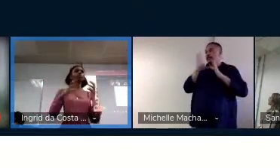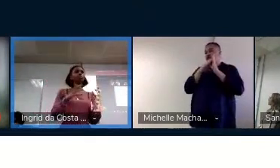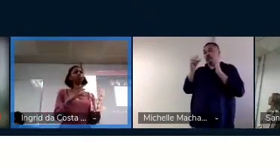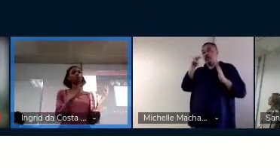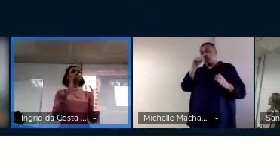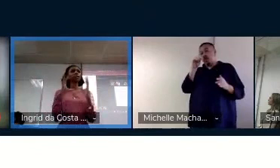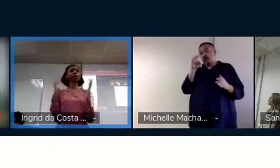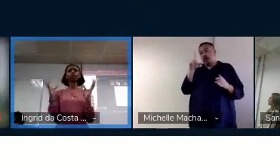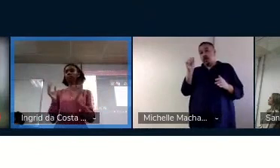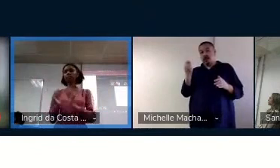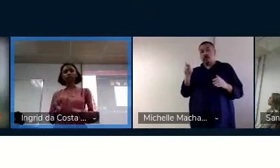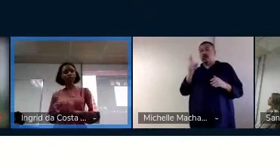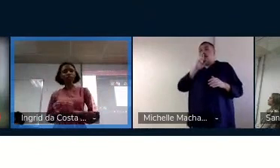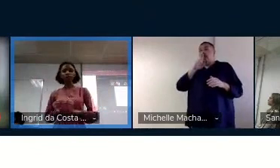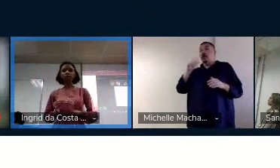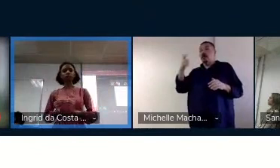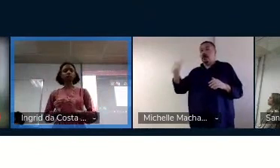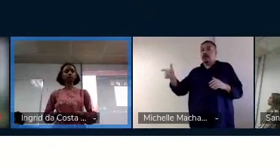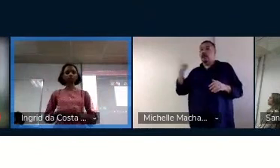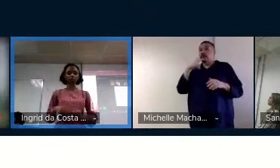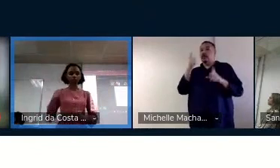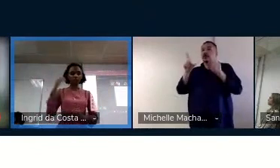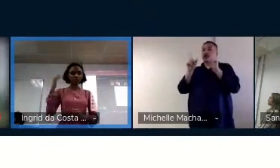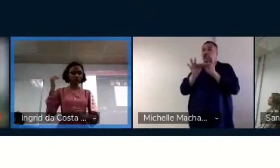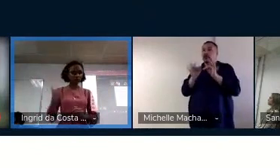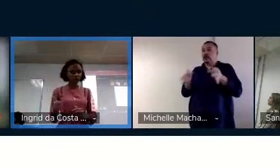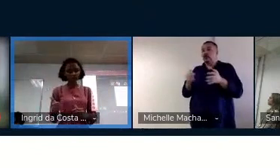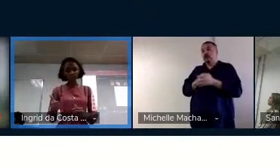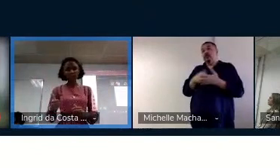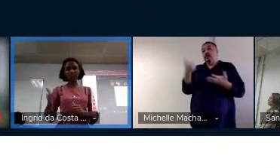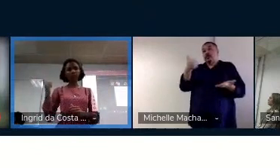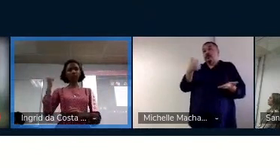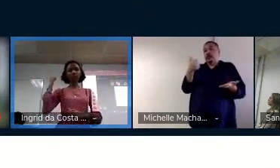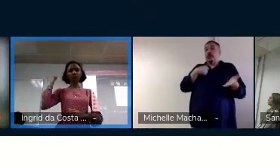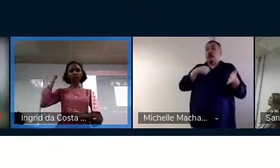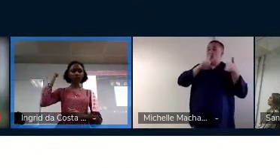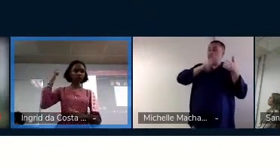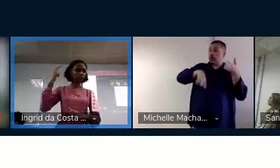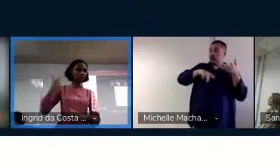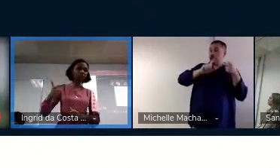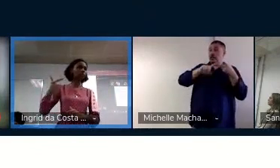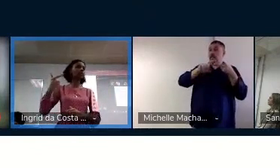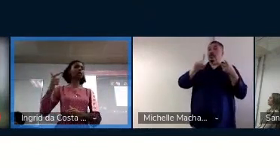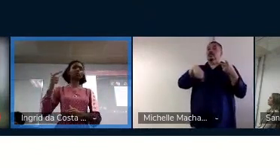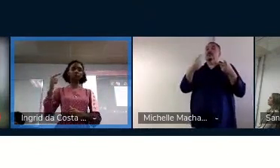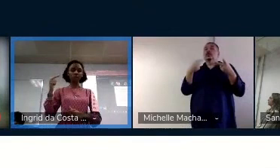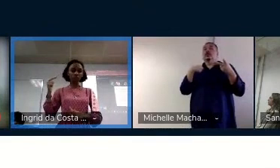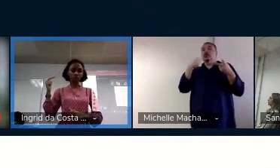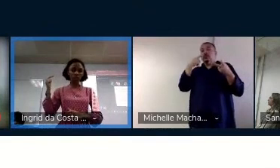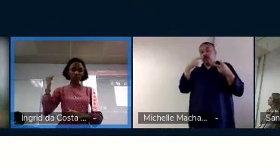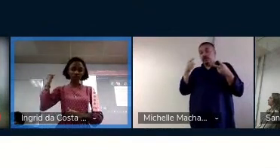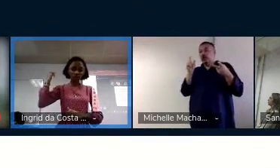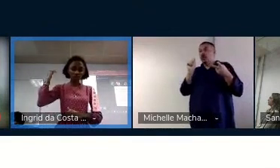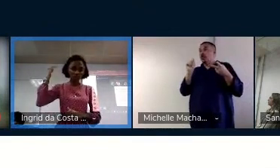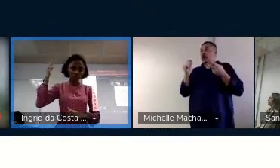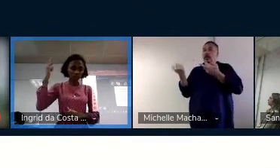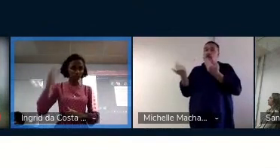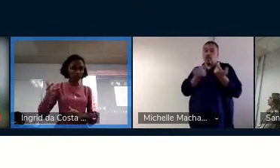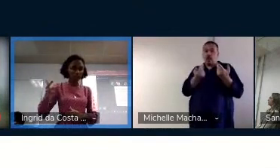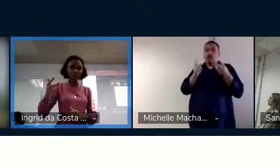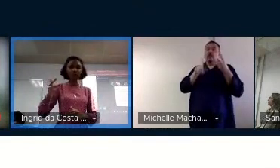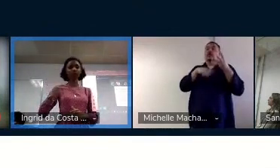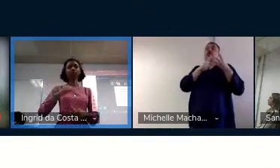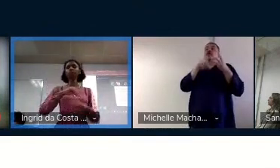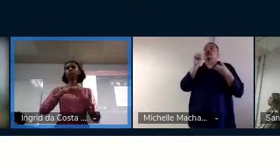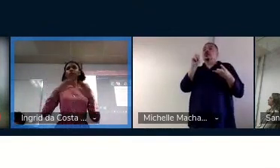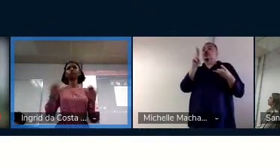conforme ele vai repetindo, no final ele já fala o simplificado. Então, primeiro, eu vou ler. Depois, eu vou identificar. Entende igual. Depois,